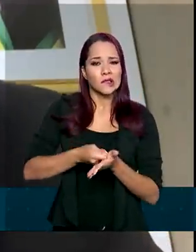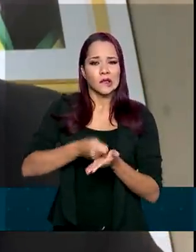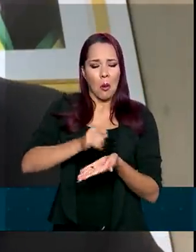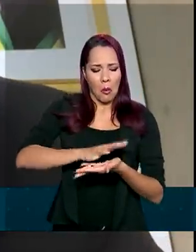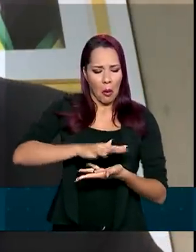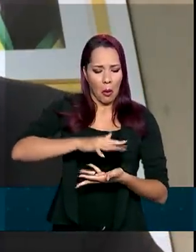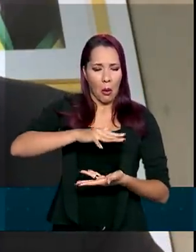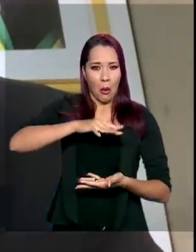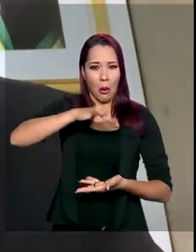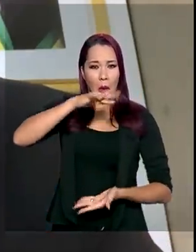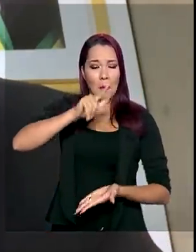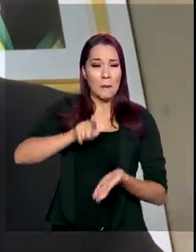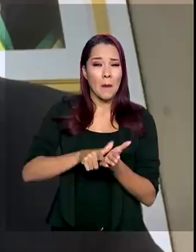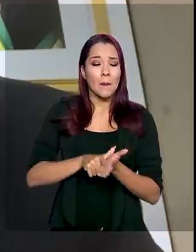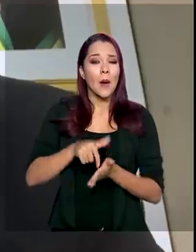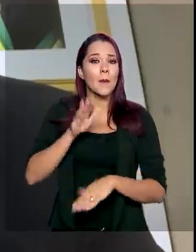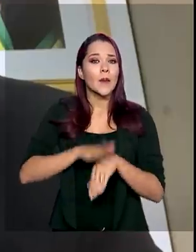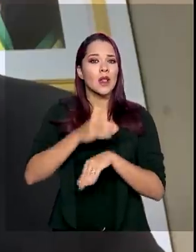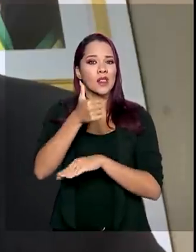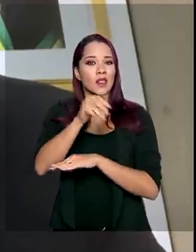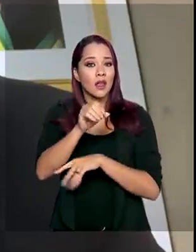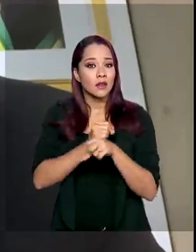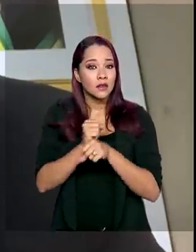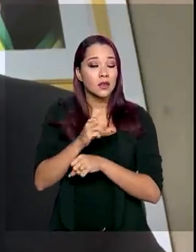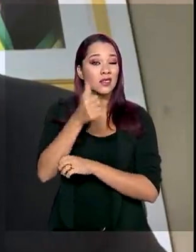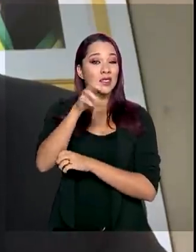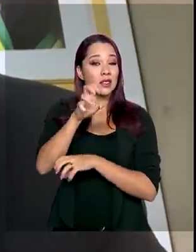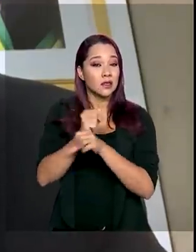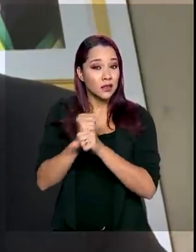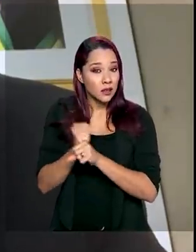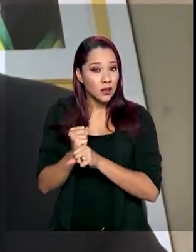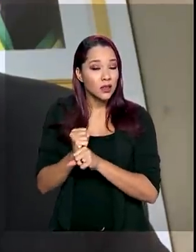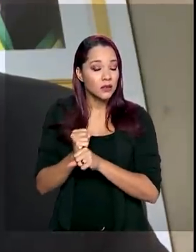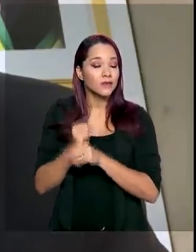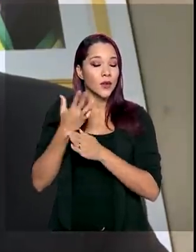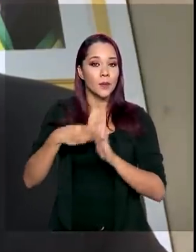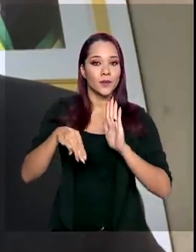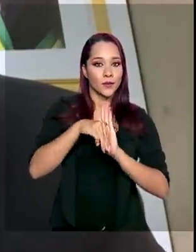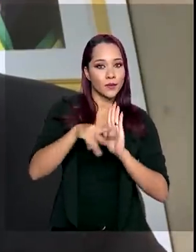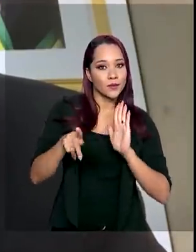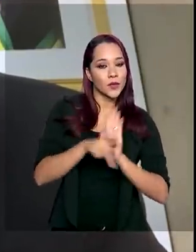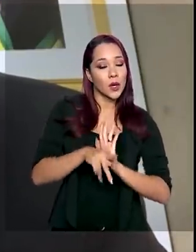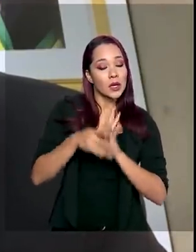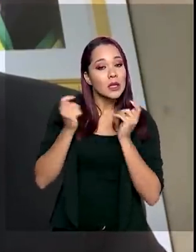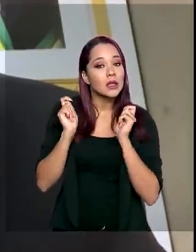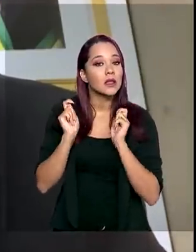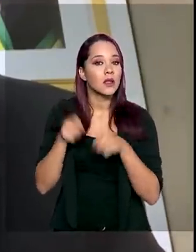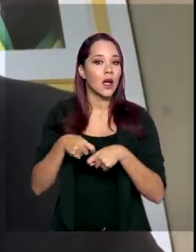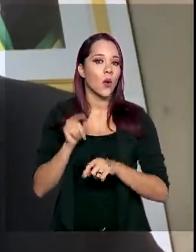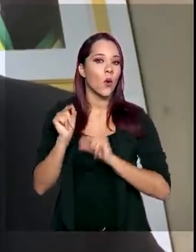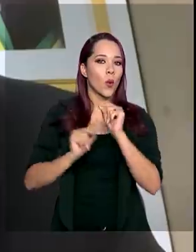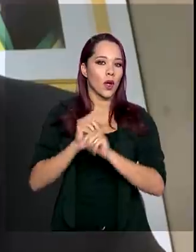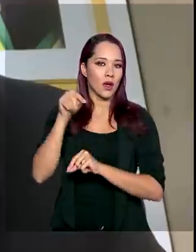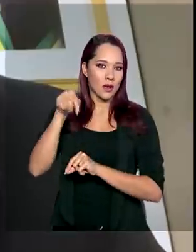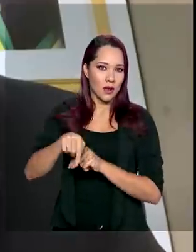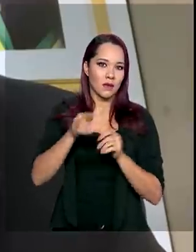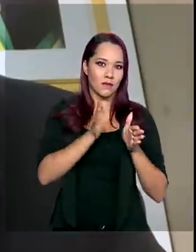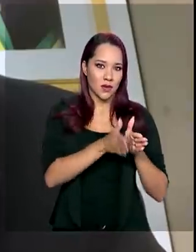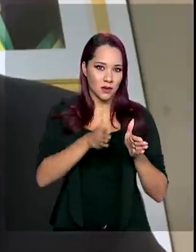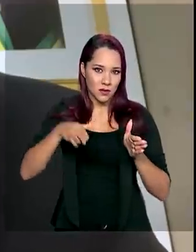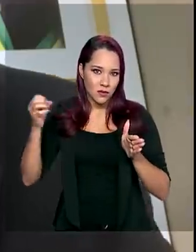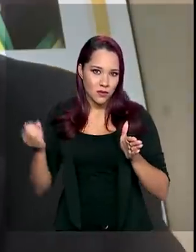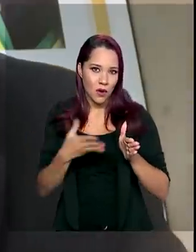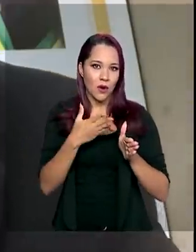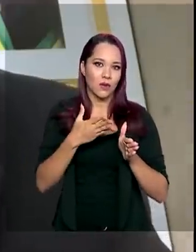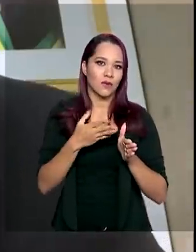há mais de 10 anos, 15 anos. A medida provisória permite que esses procedimentos novos